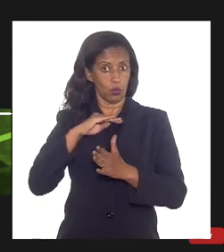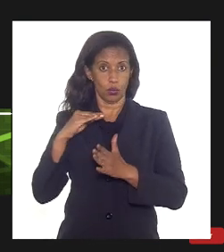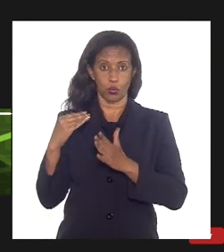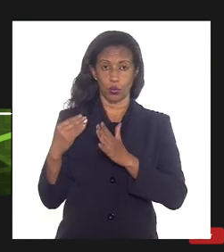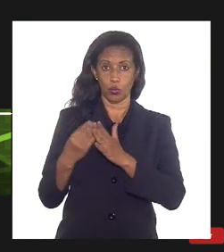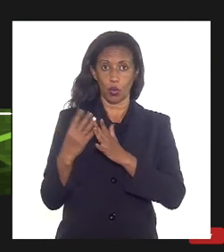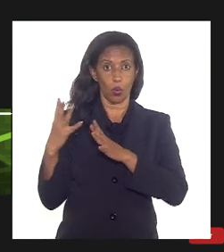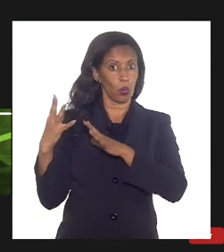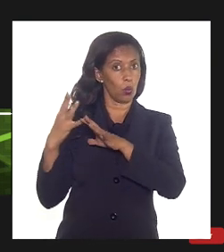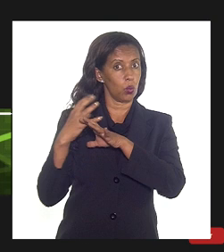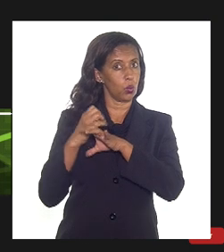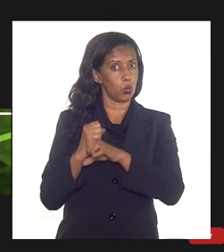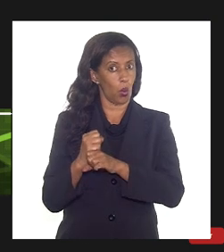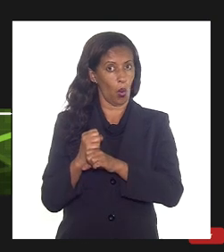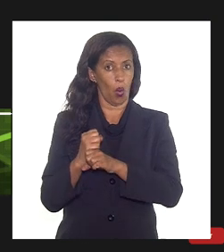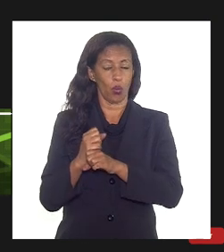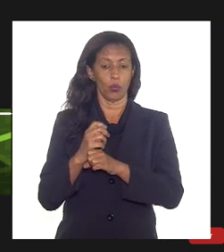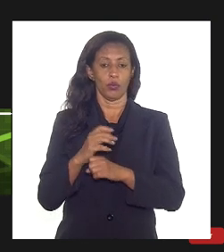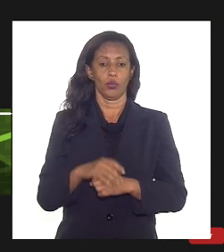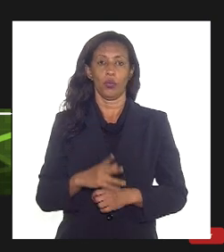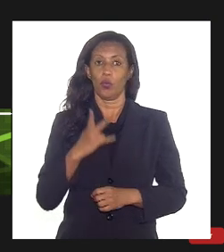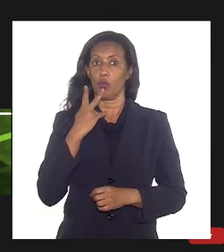está falando aqui de imposto